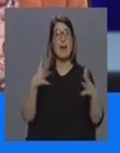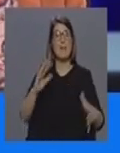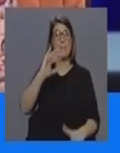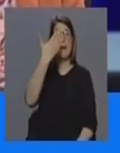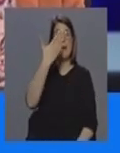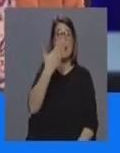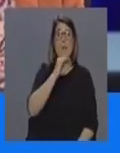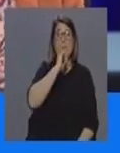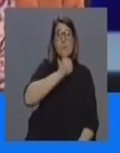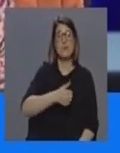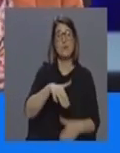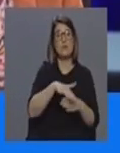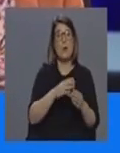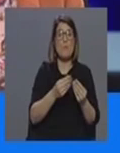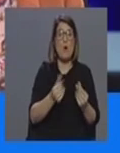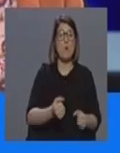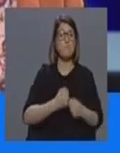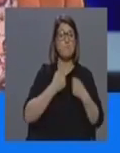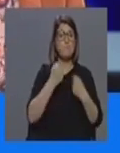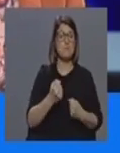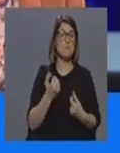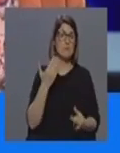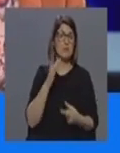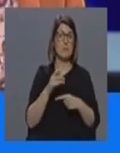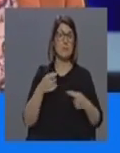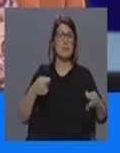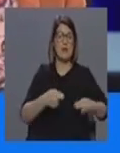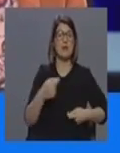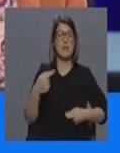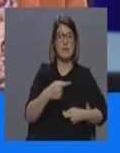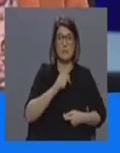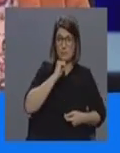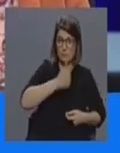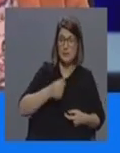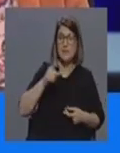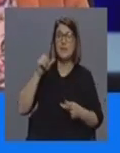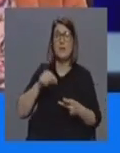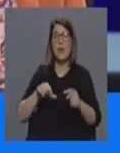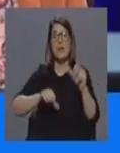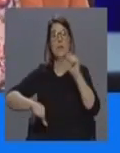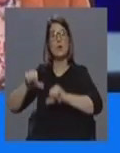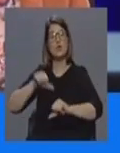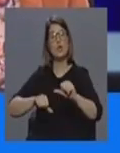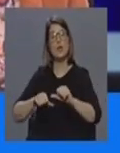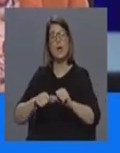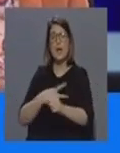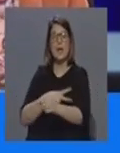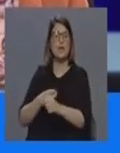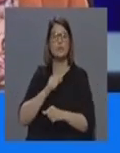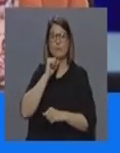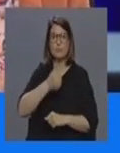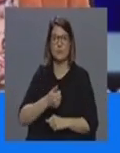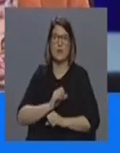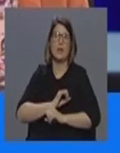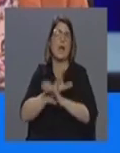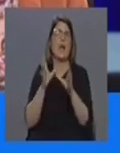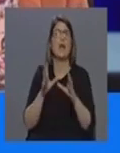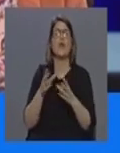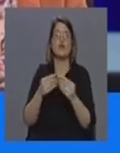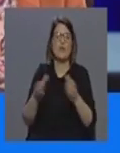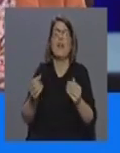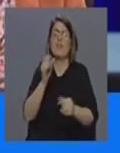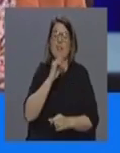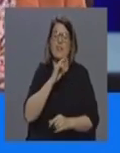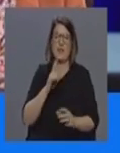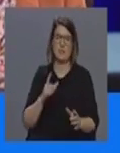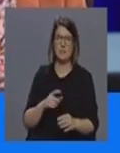para responder a estes dois tipos de coisas nomeadamente pressão negativa e um laboratório capaz de fazer as análises claro que agora vamos resolver tudo ótimo era uma